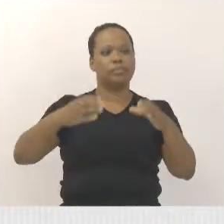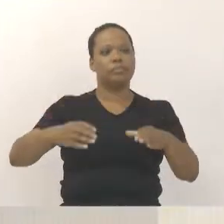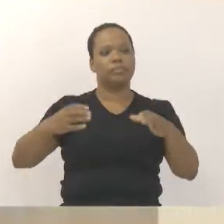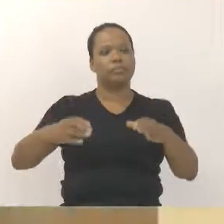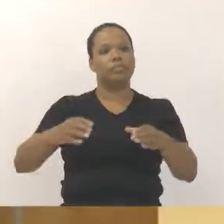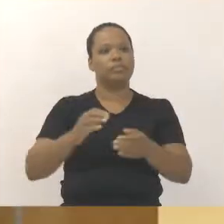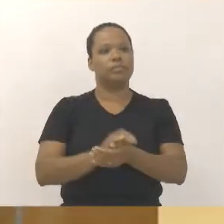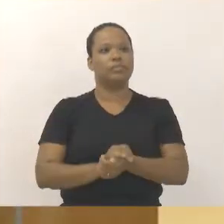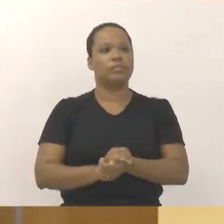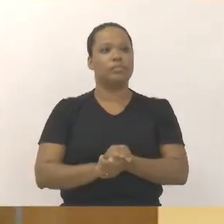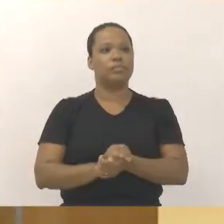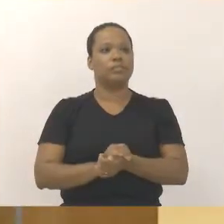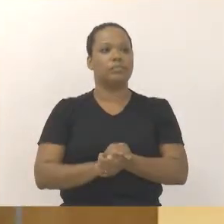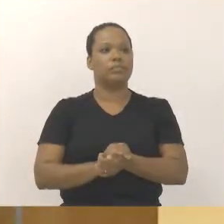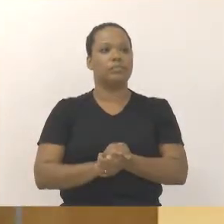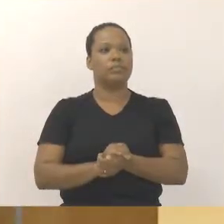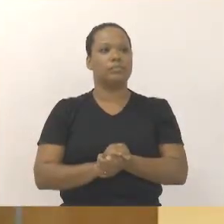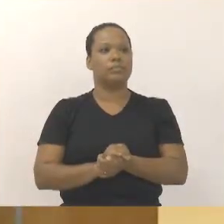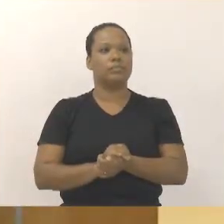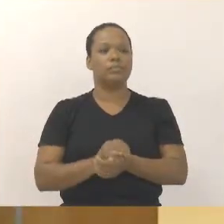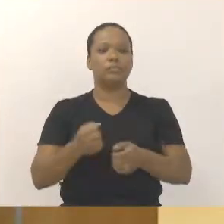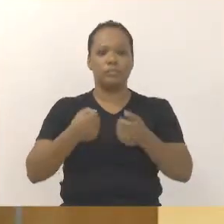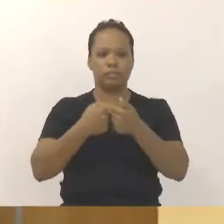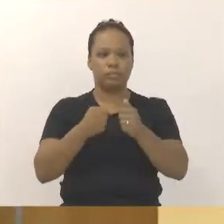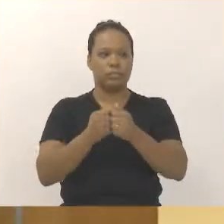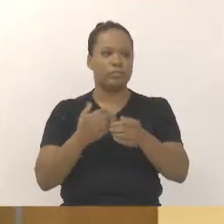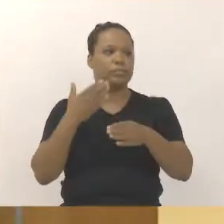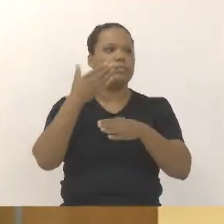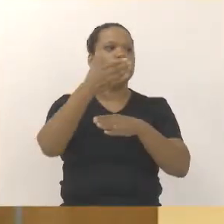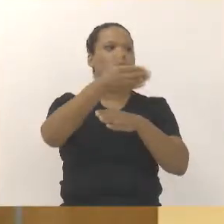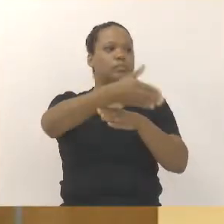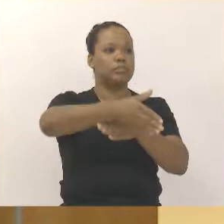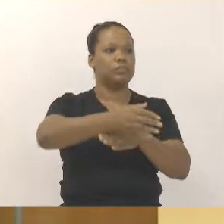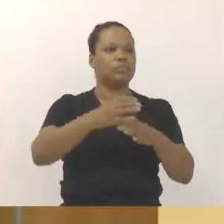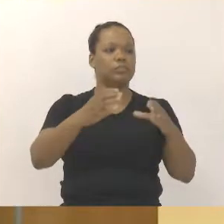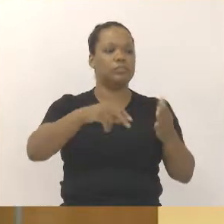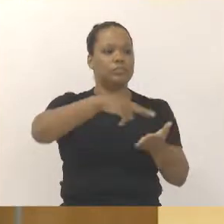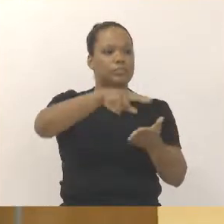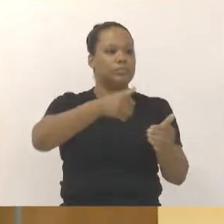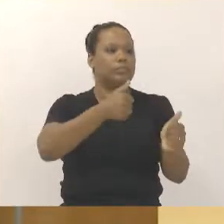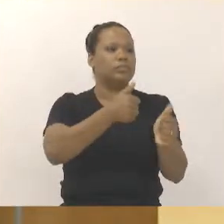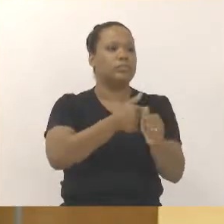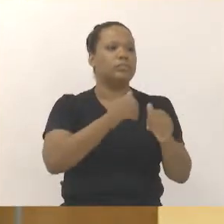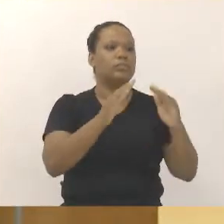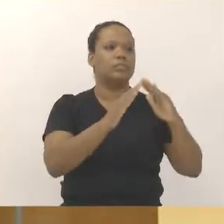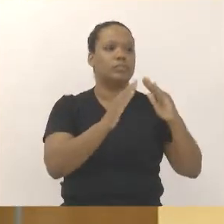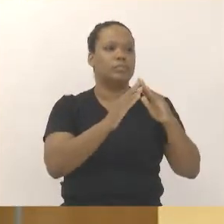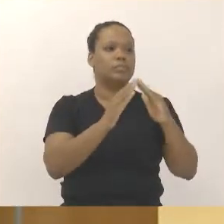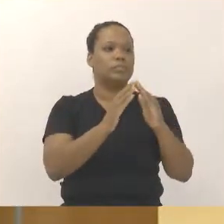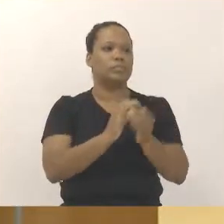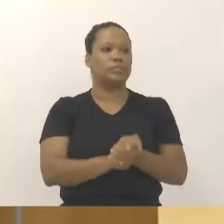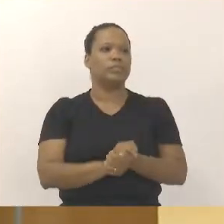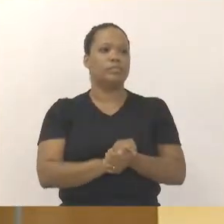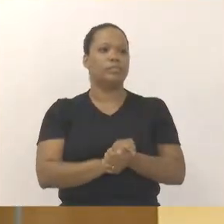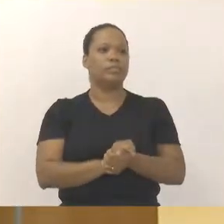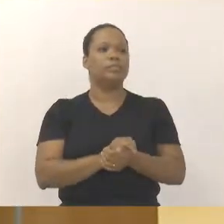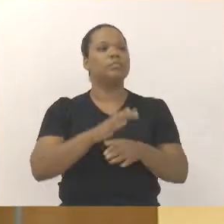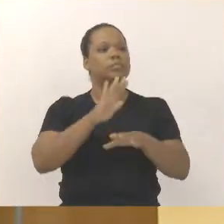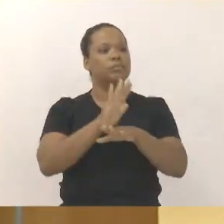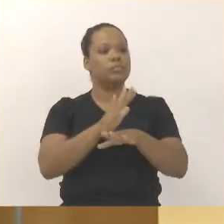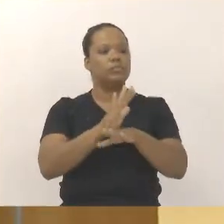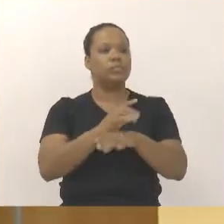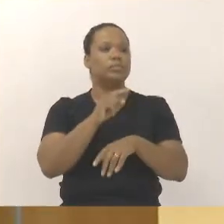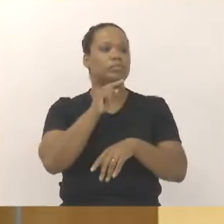mais perto dos seus lares. Isso nós vamos continuar lutando para que esse benefício para eles seja atendido.